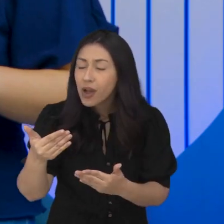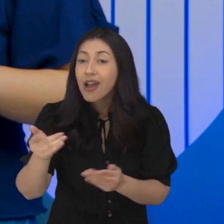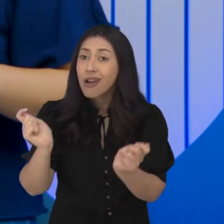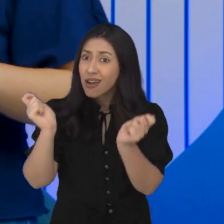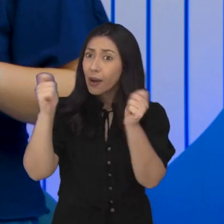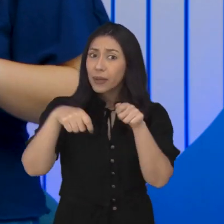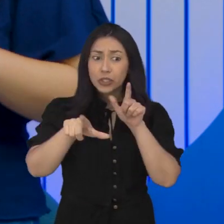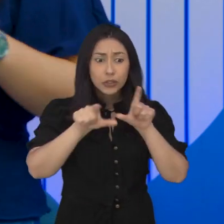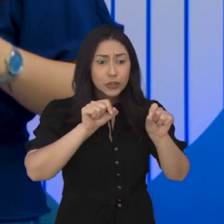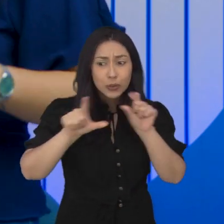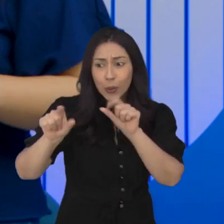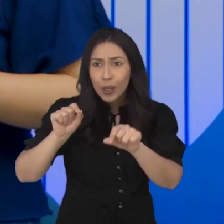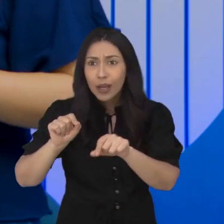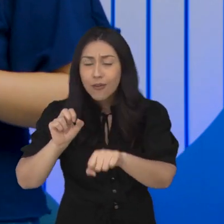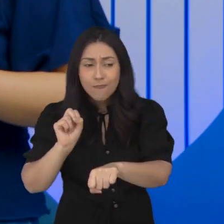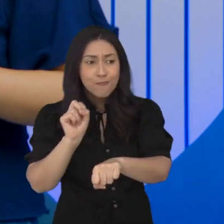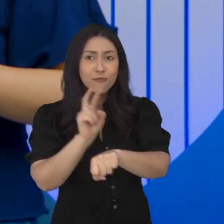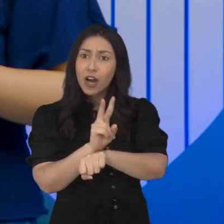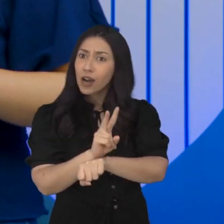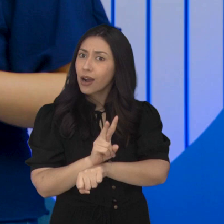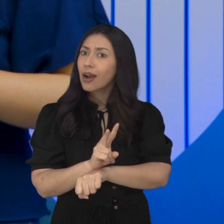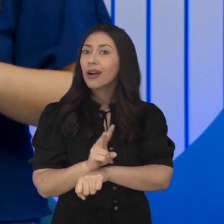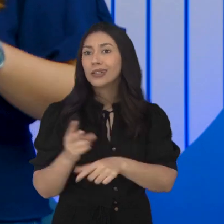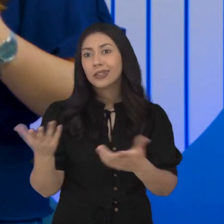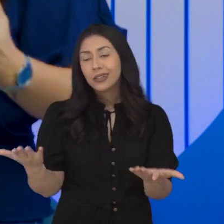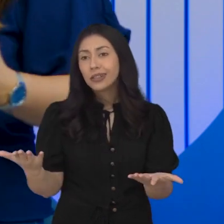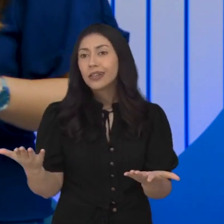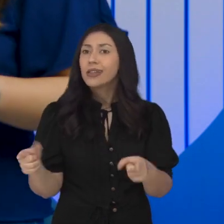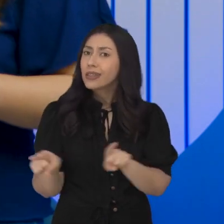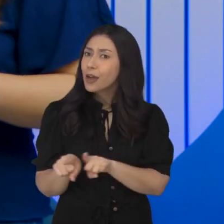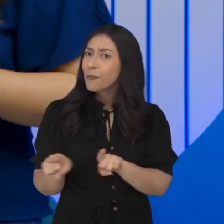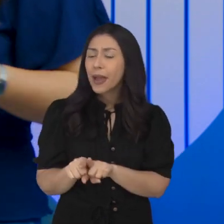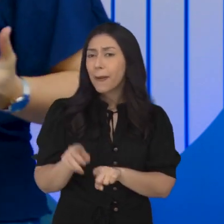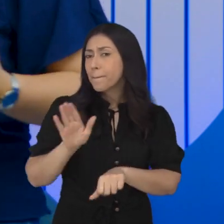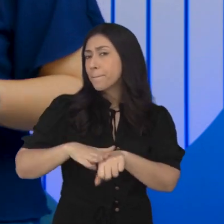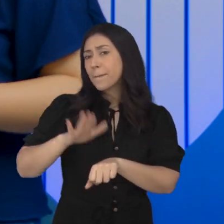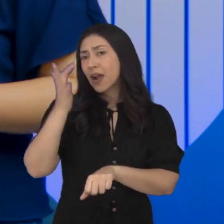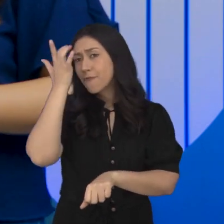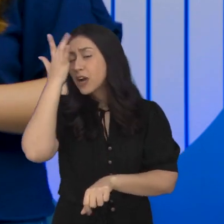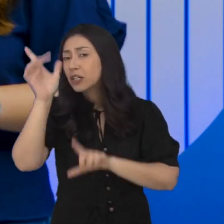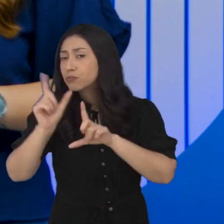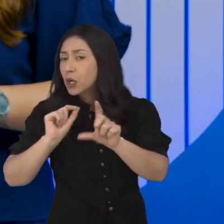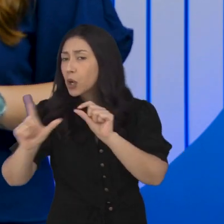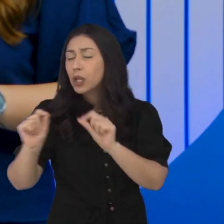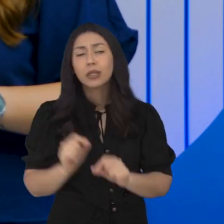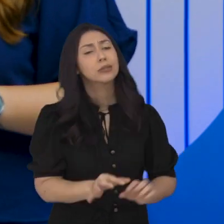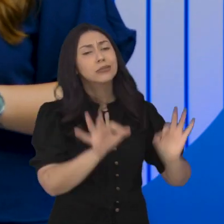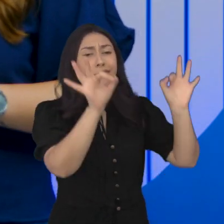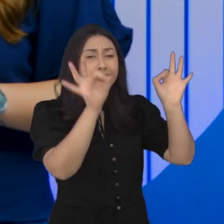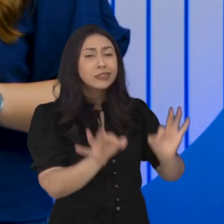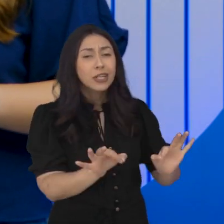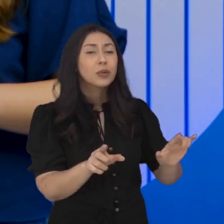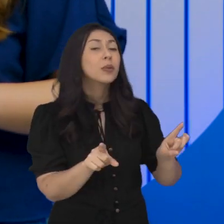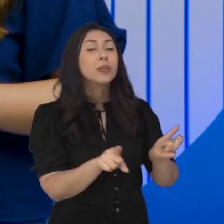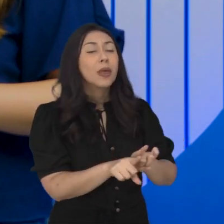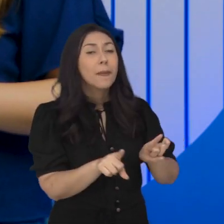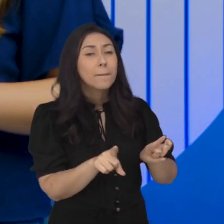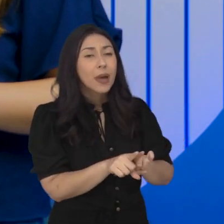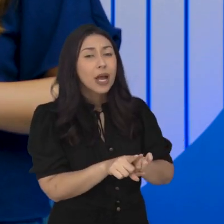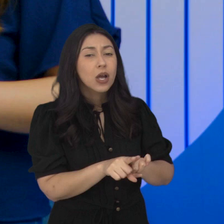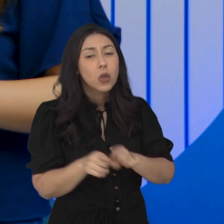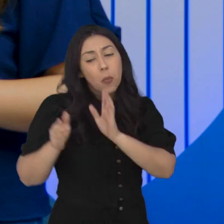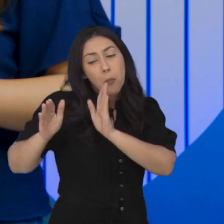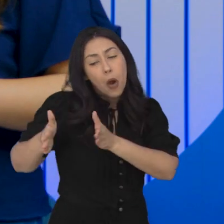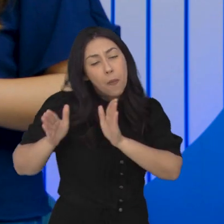e você tem acesso a esse monte de vagas, né? Você economiza tempo, dinheiro e até facilita a sua seleção, né? Com certeza. Eu imagino que tem um impacto